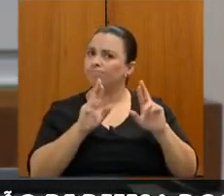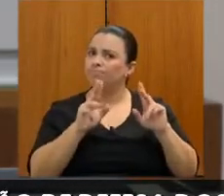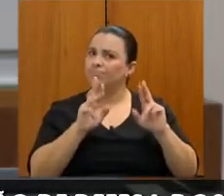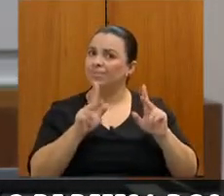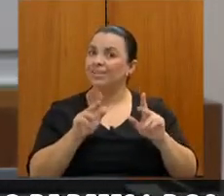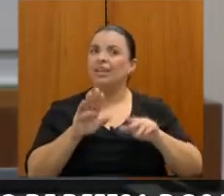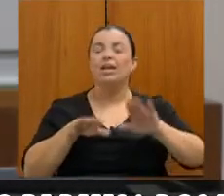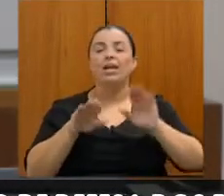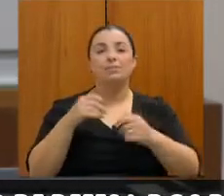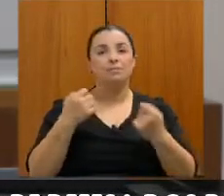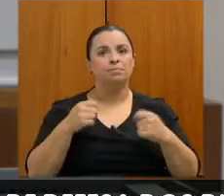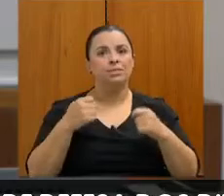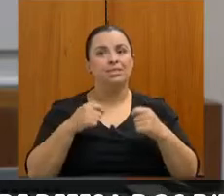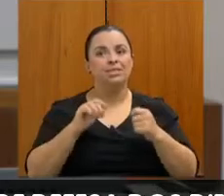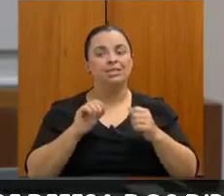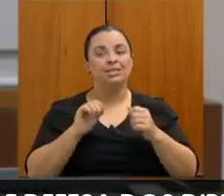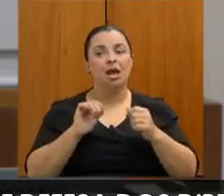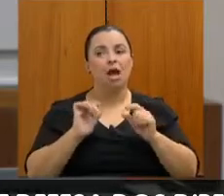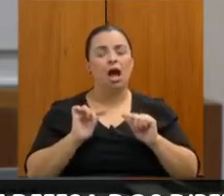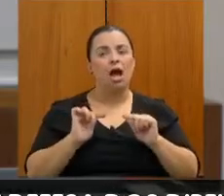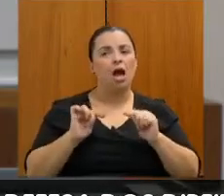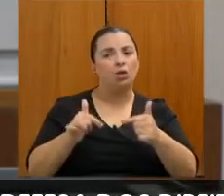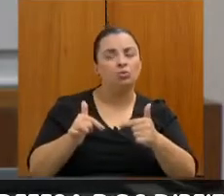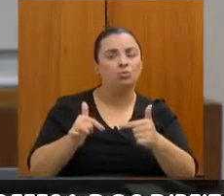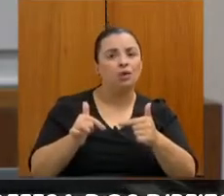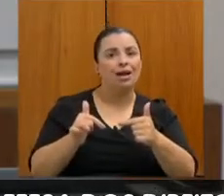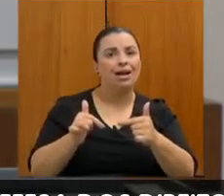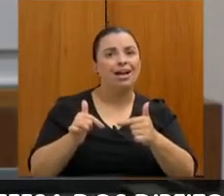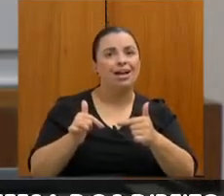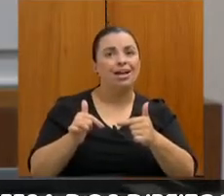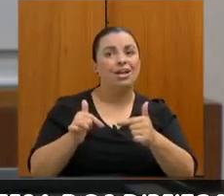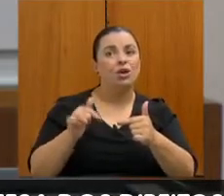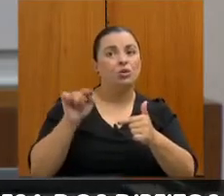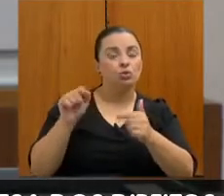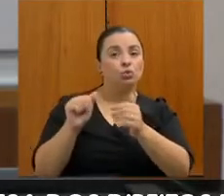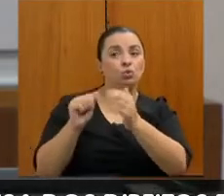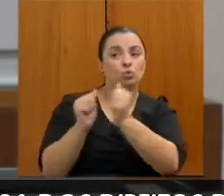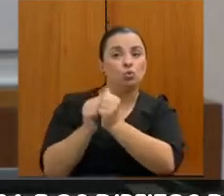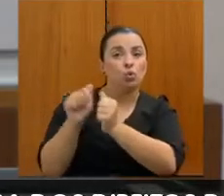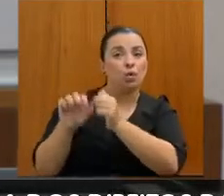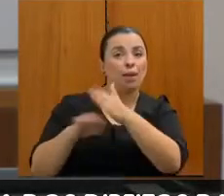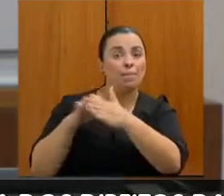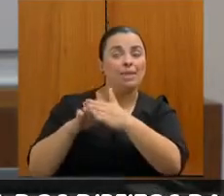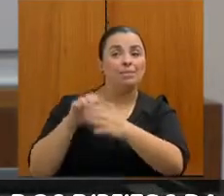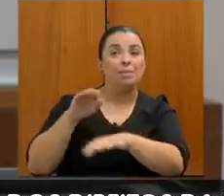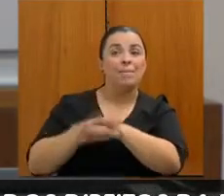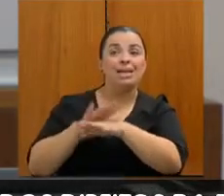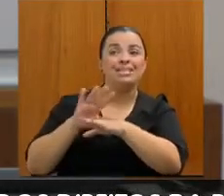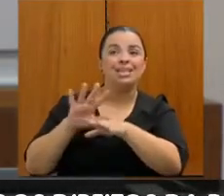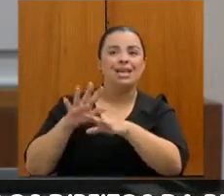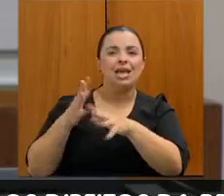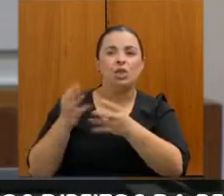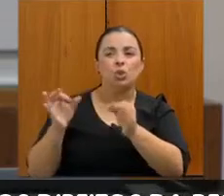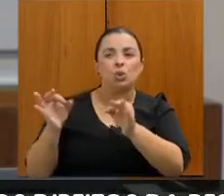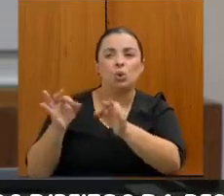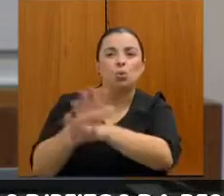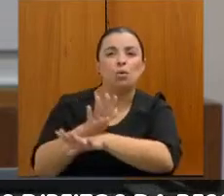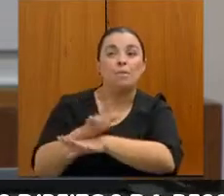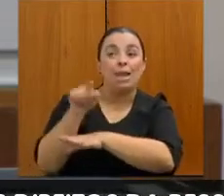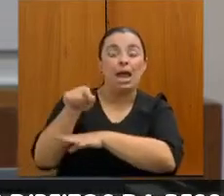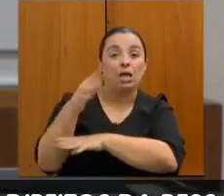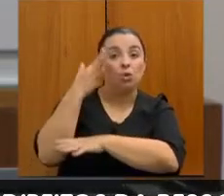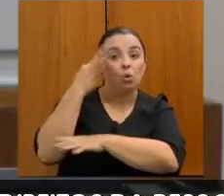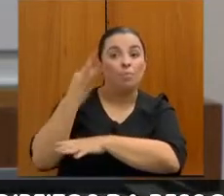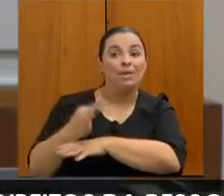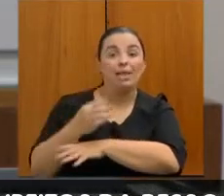precisa atuar de forma integral com as empresas para que eles compreendam esse perfil da pessoa com deficiência.